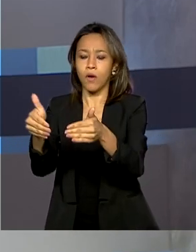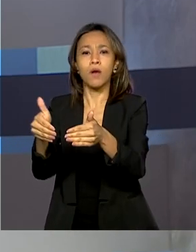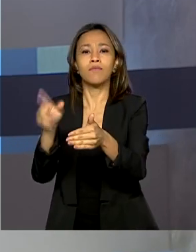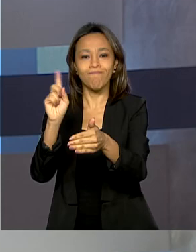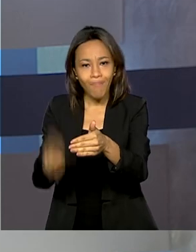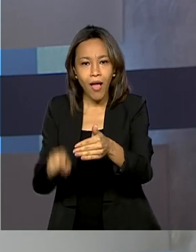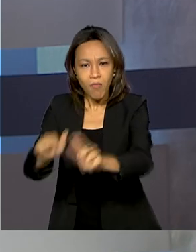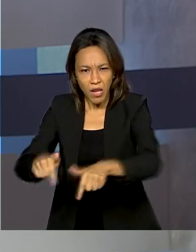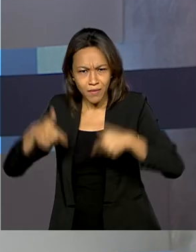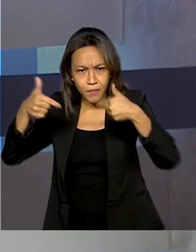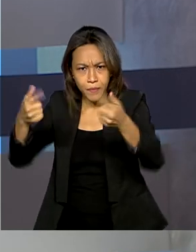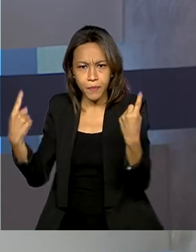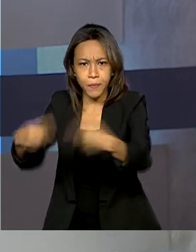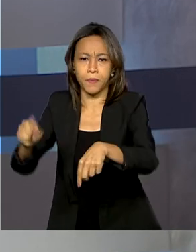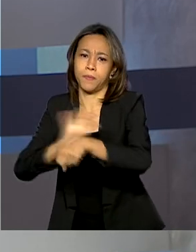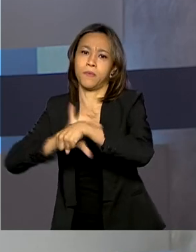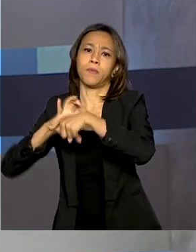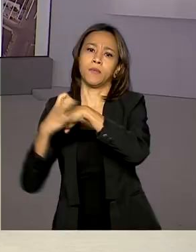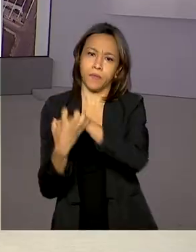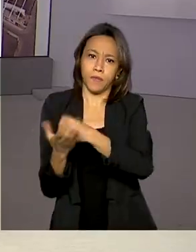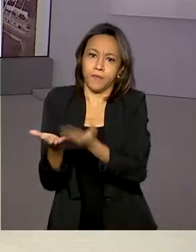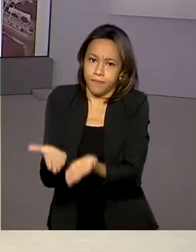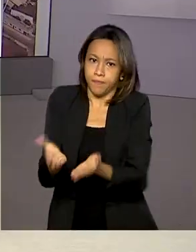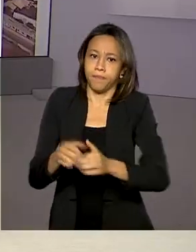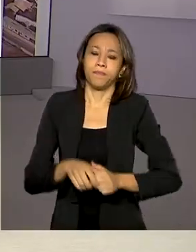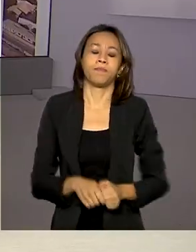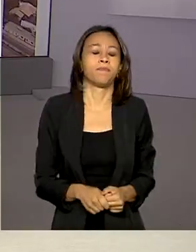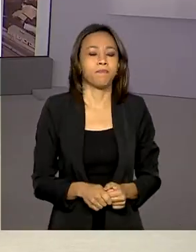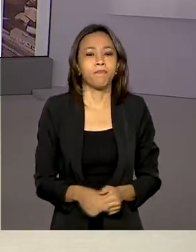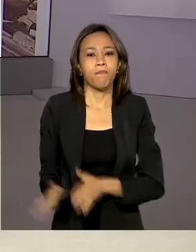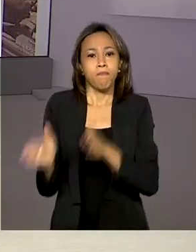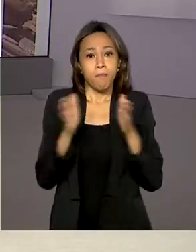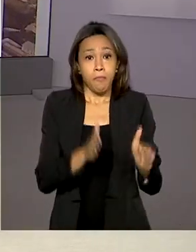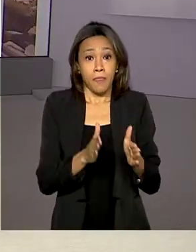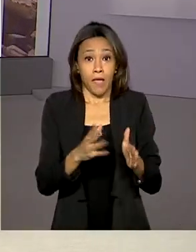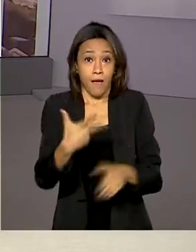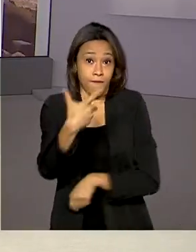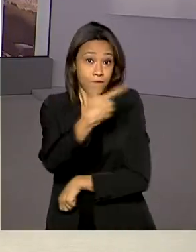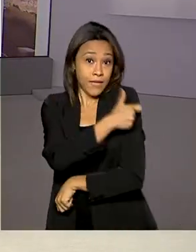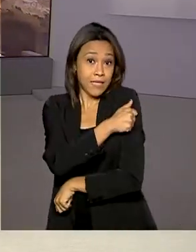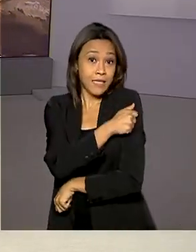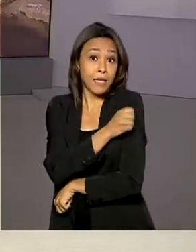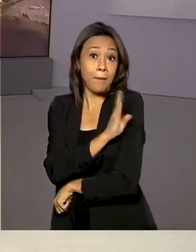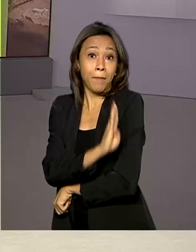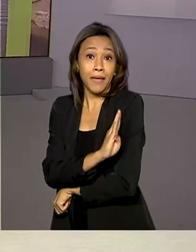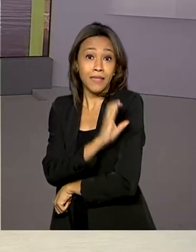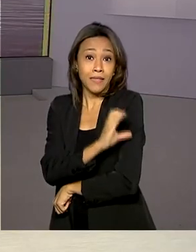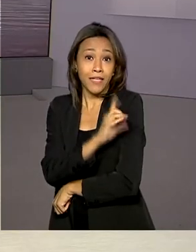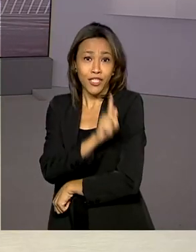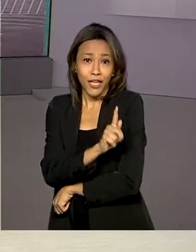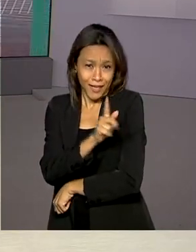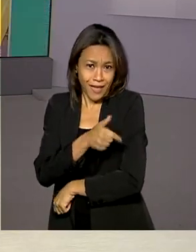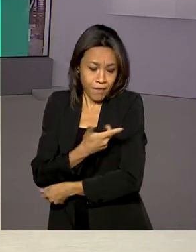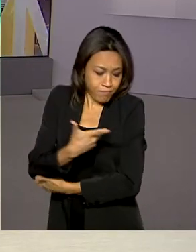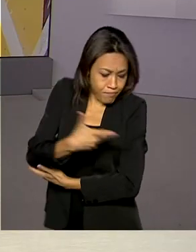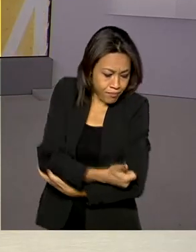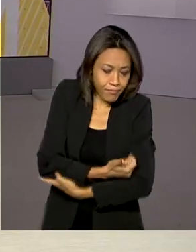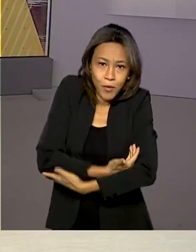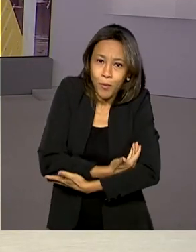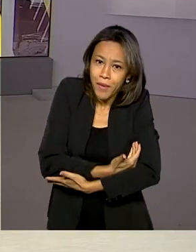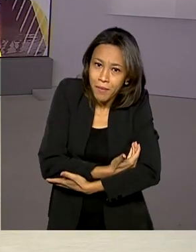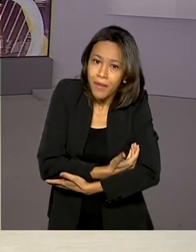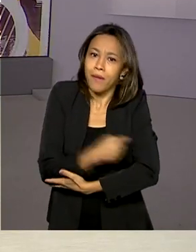exclusivamente para combate ao coronavírus. A vacina BCG, que é aplicada em recém-nascidos para prevenir